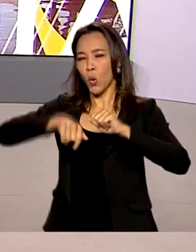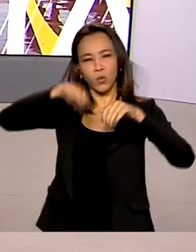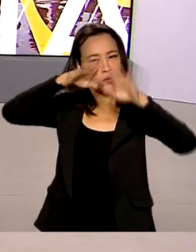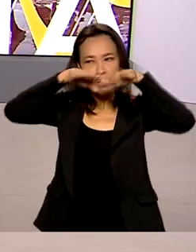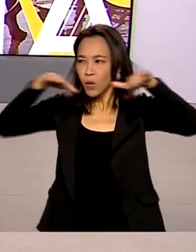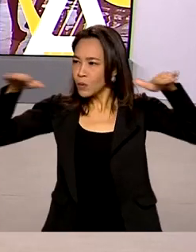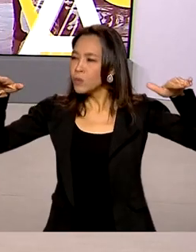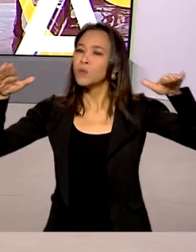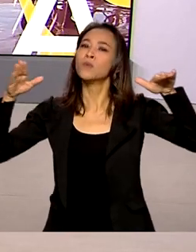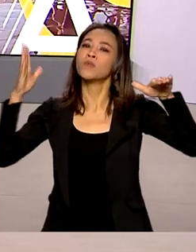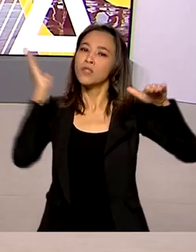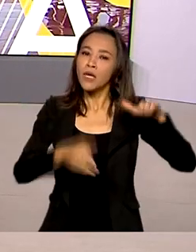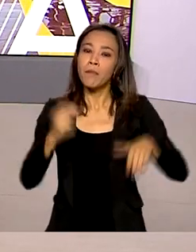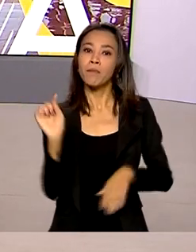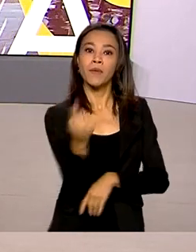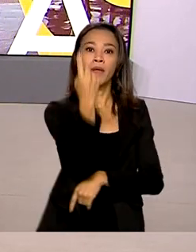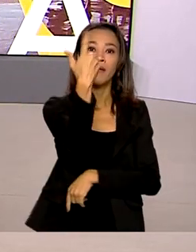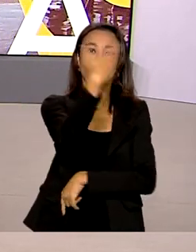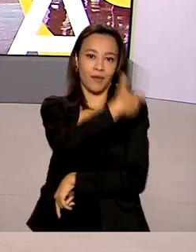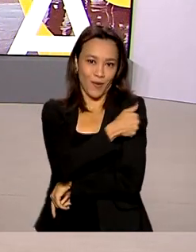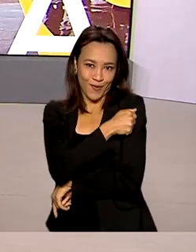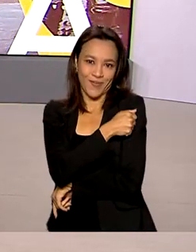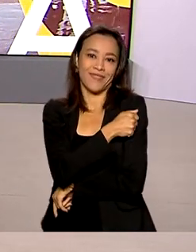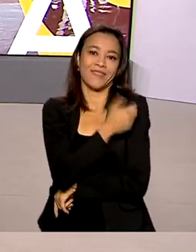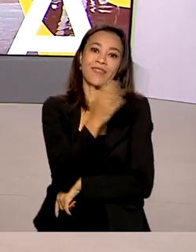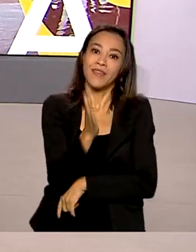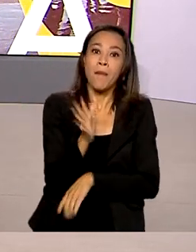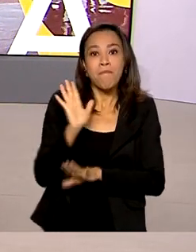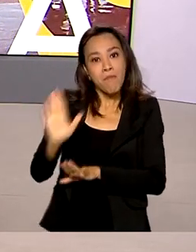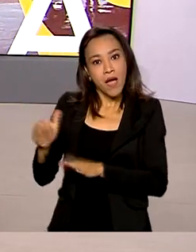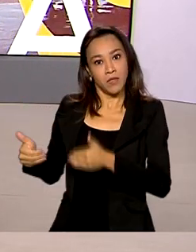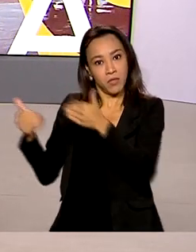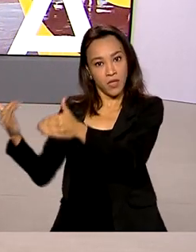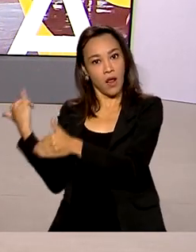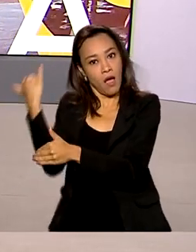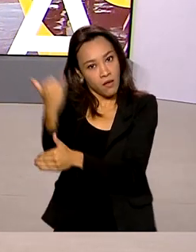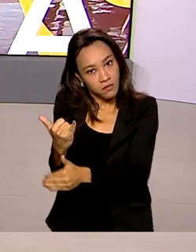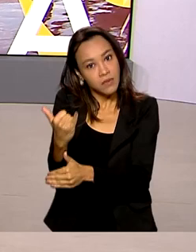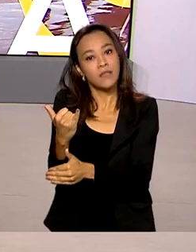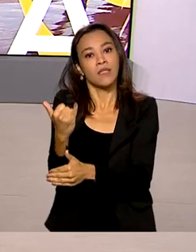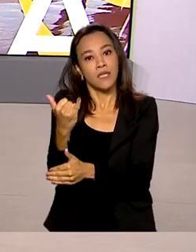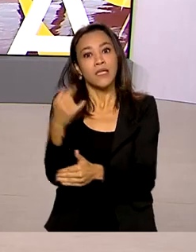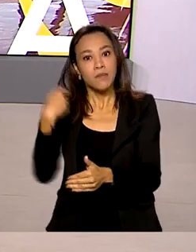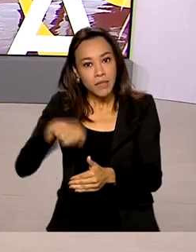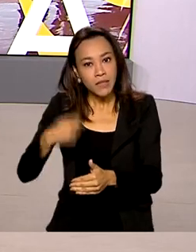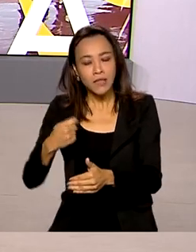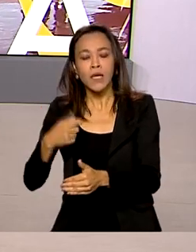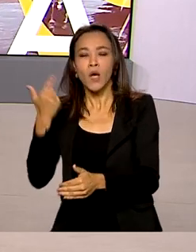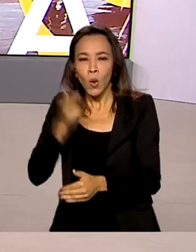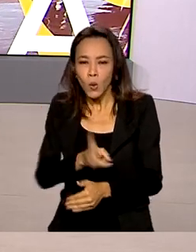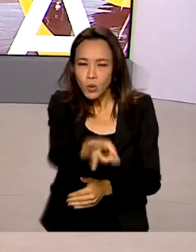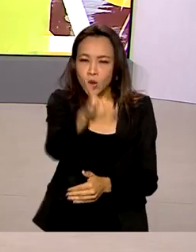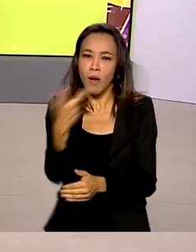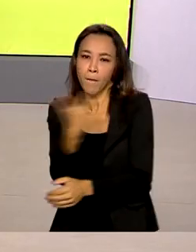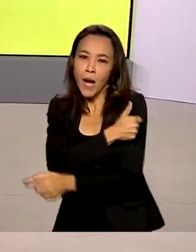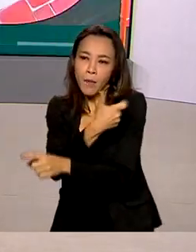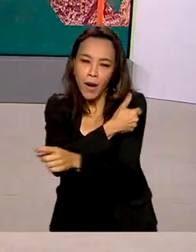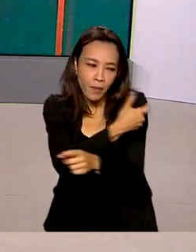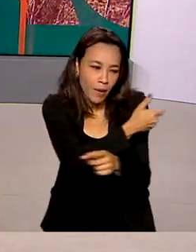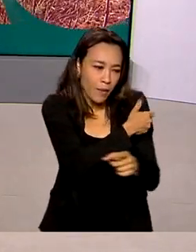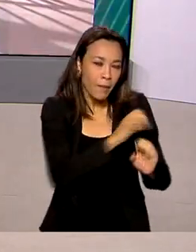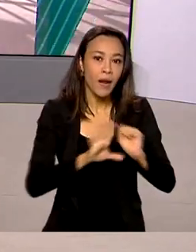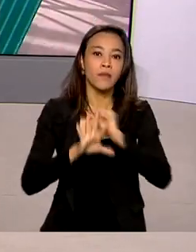tenham recebido a primeira dose contra a Covid. Mas o Ministério reforça a importância de concluir a imunização para garantir a